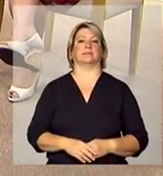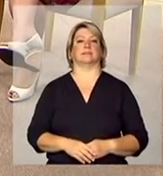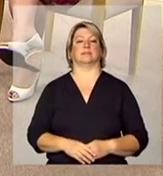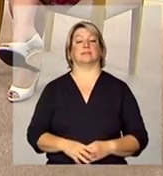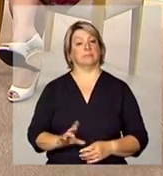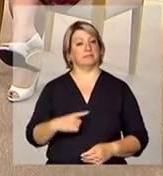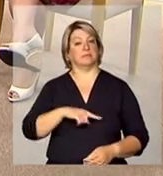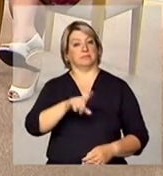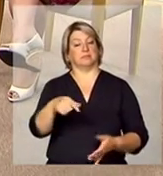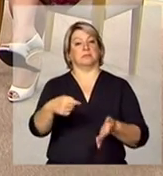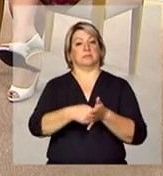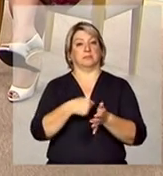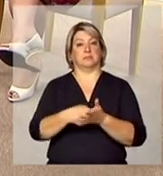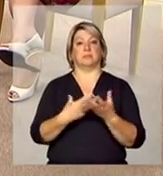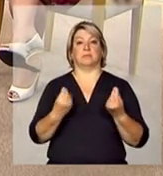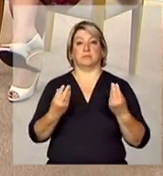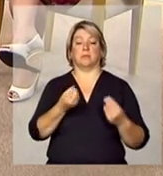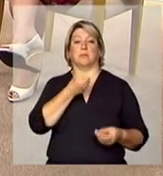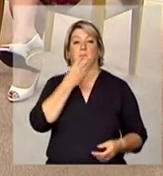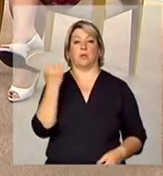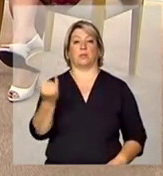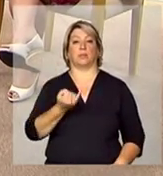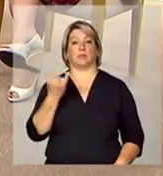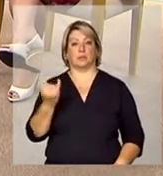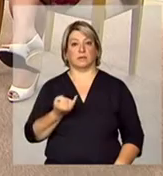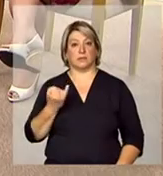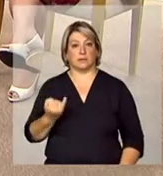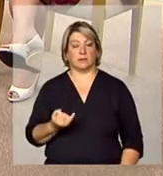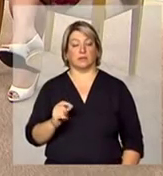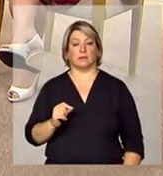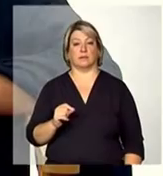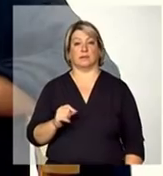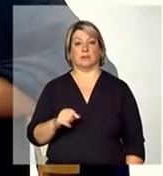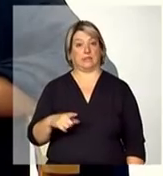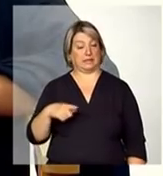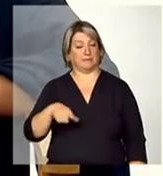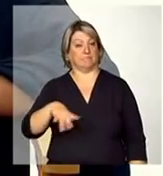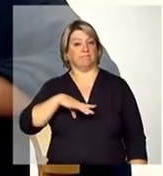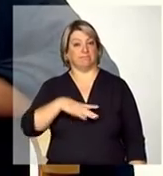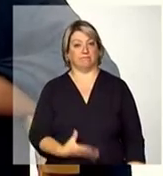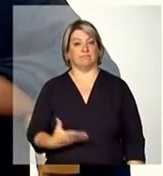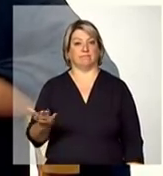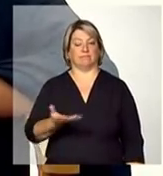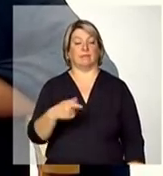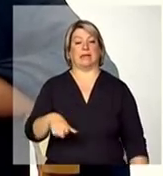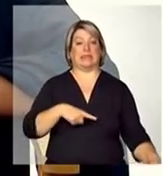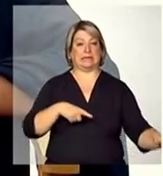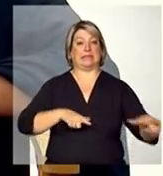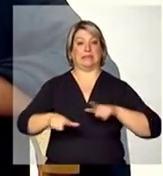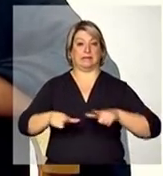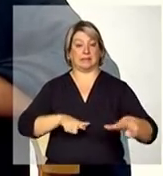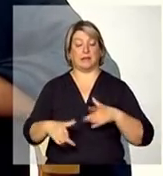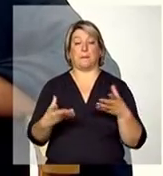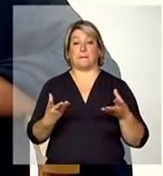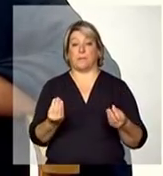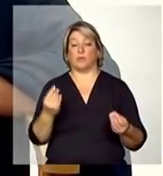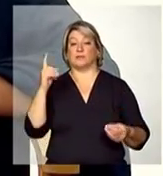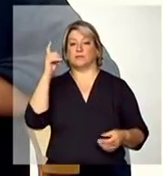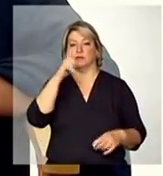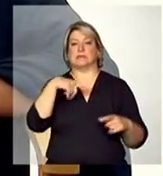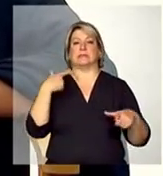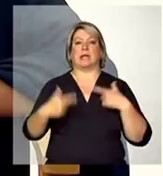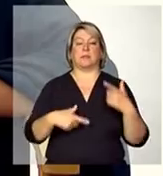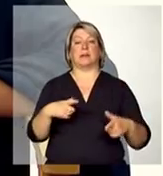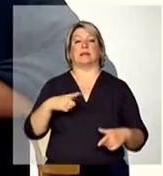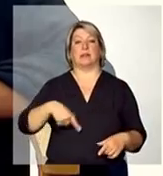boas muito importantes realmente é um grande desafio o serviço é muito complexo nós estamos falando de pessoas com